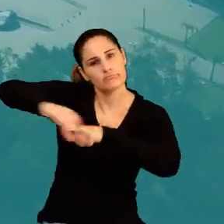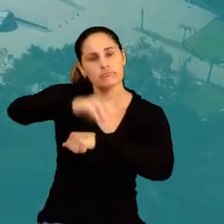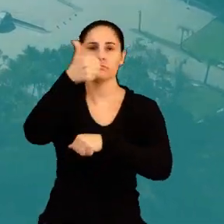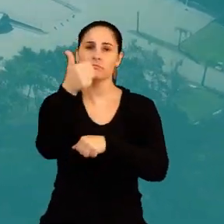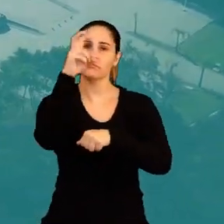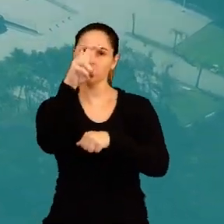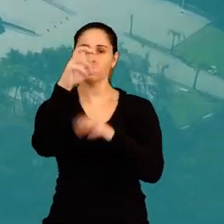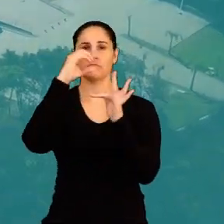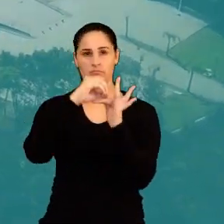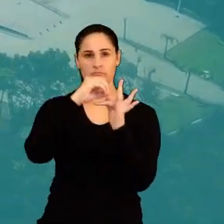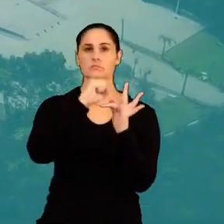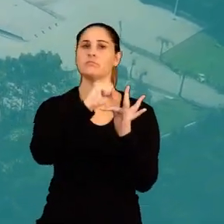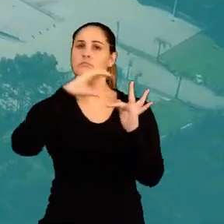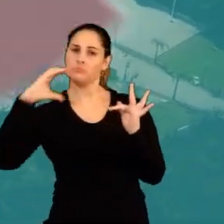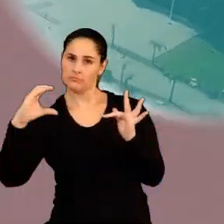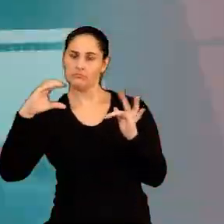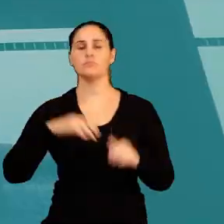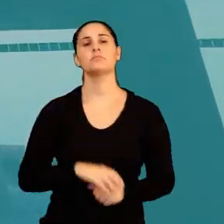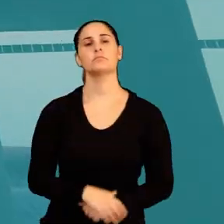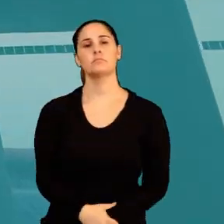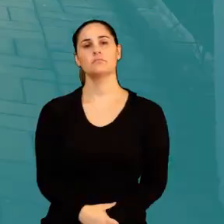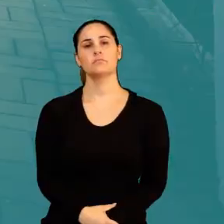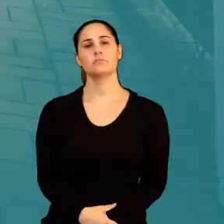Federal Catarinense, o IFC.